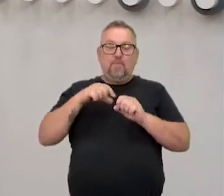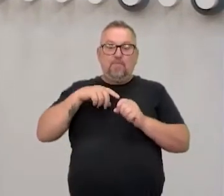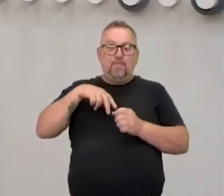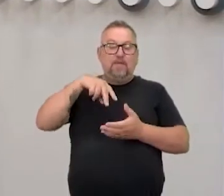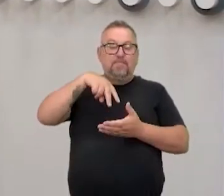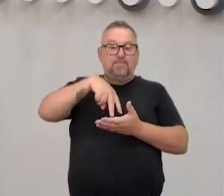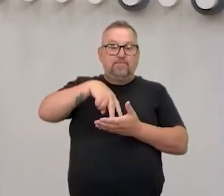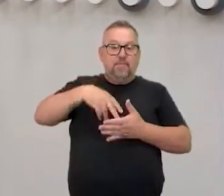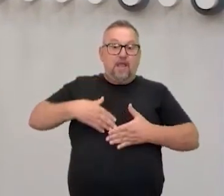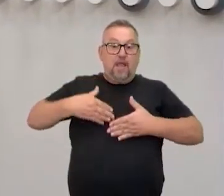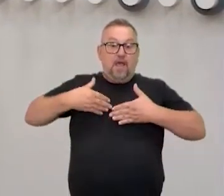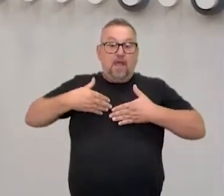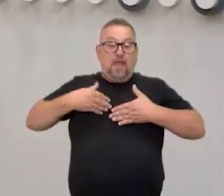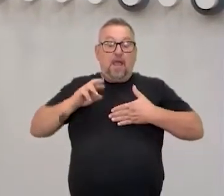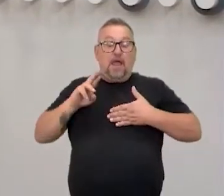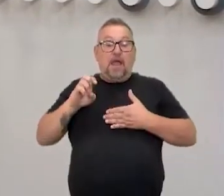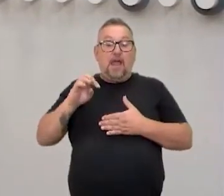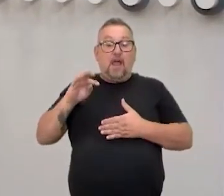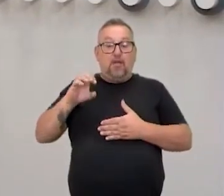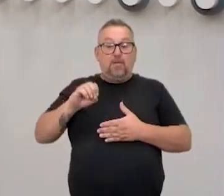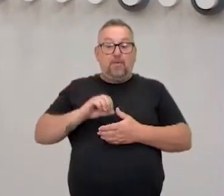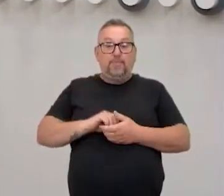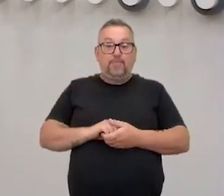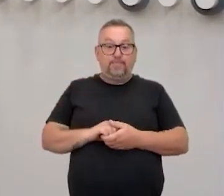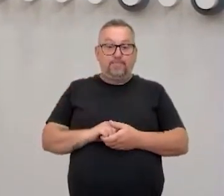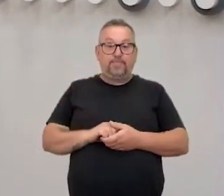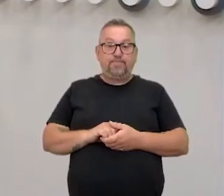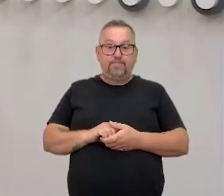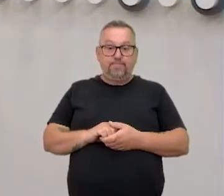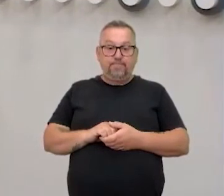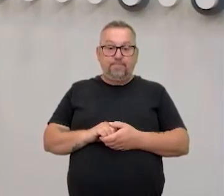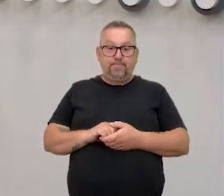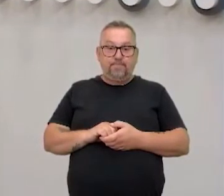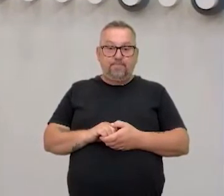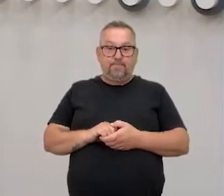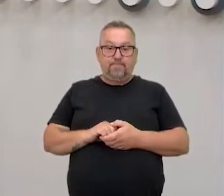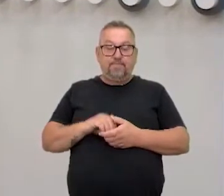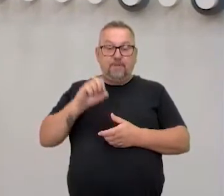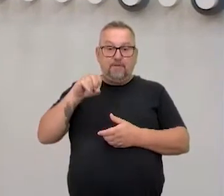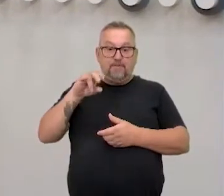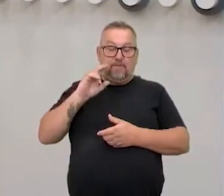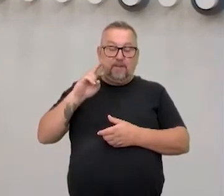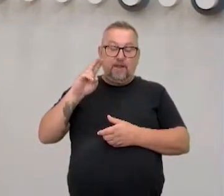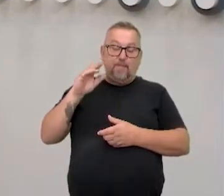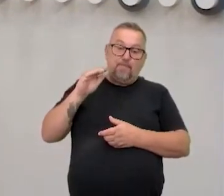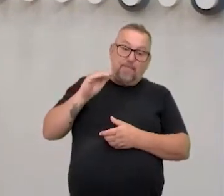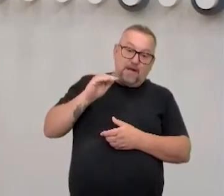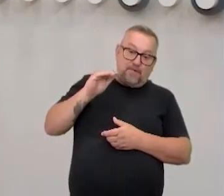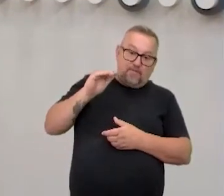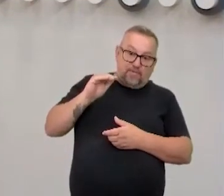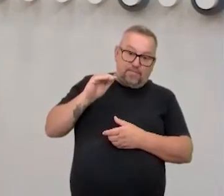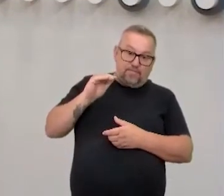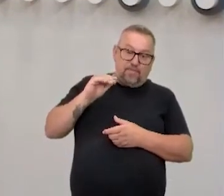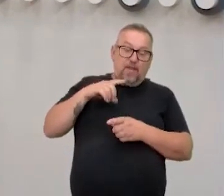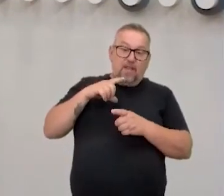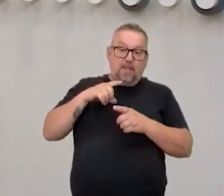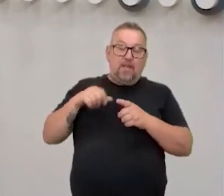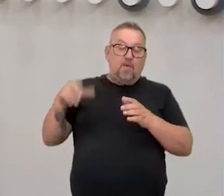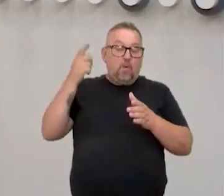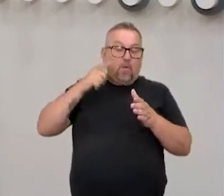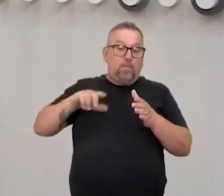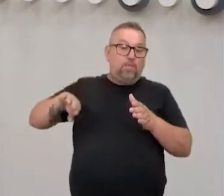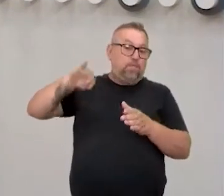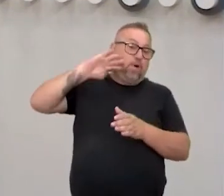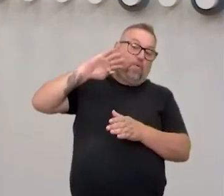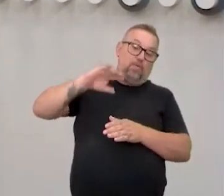mais ereto. Porque é um estilo de trocação de golpes, né? Tá. Então, se você abaixar muito, é capaz de você ser golpeado.